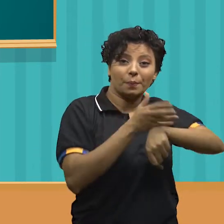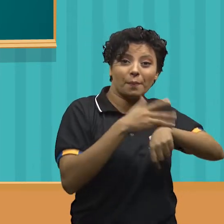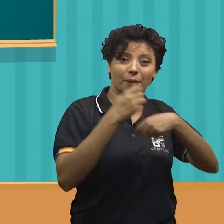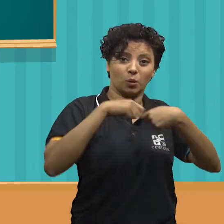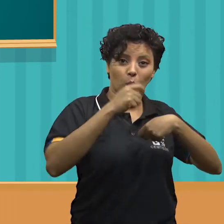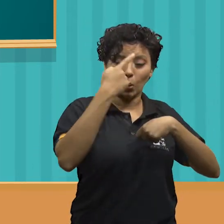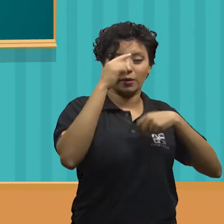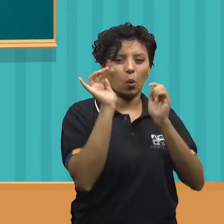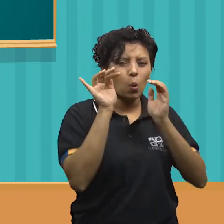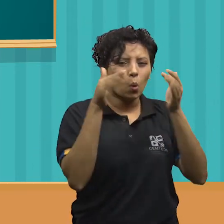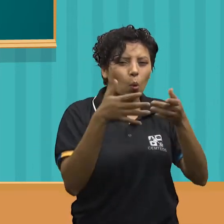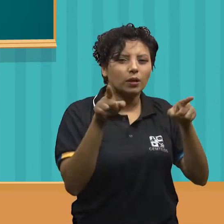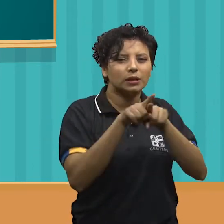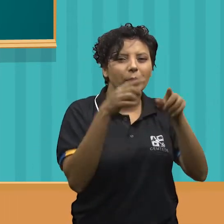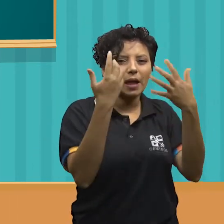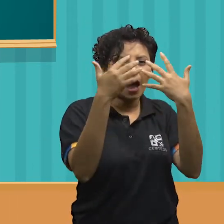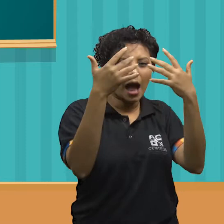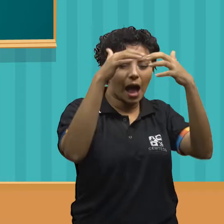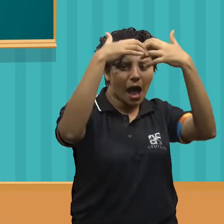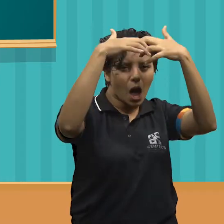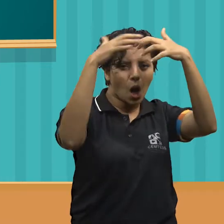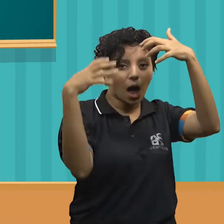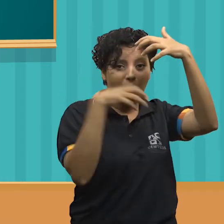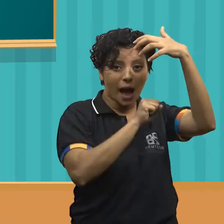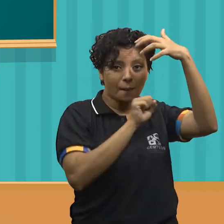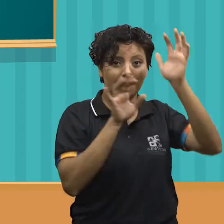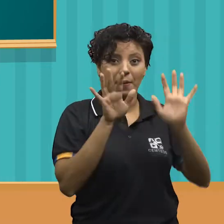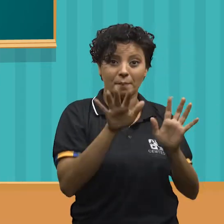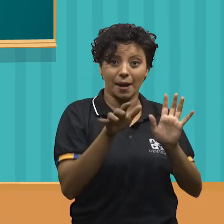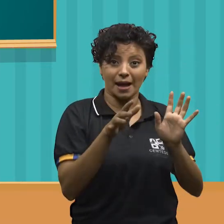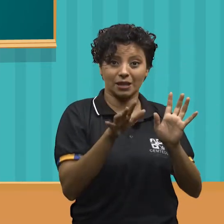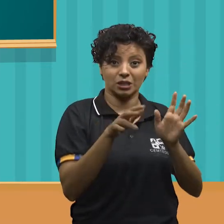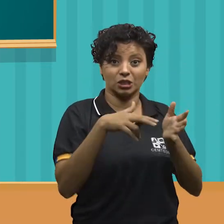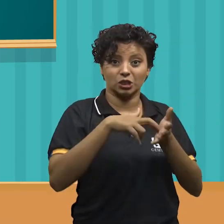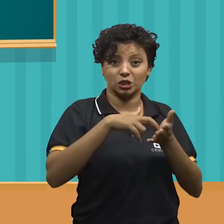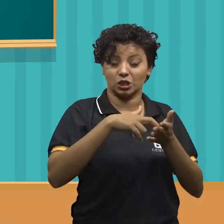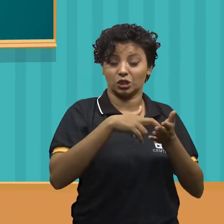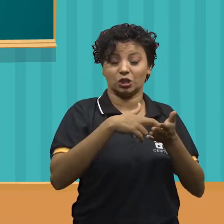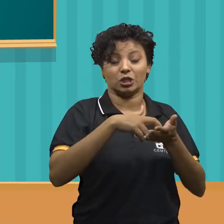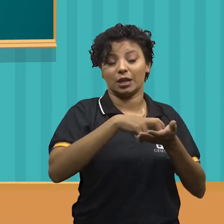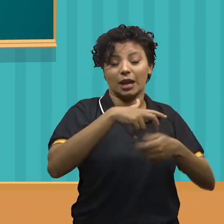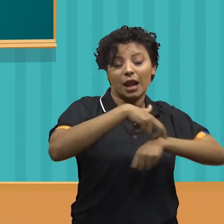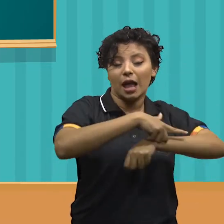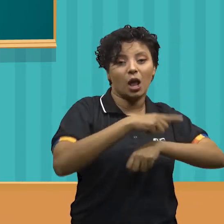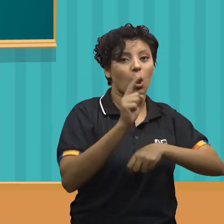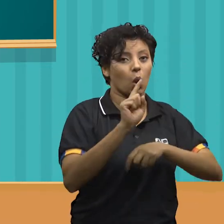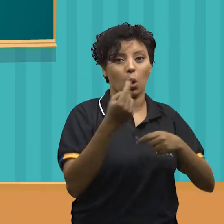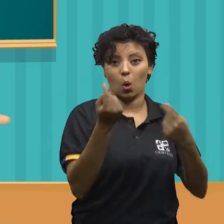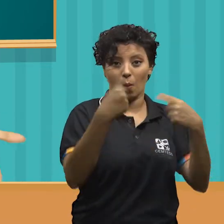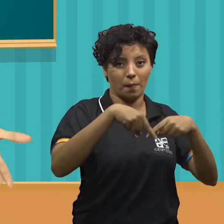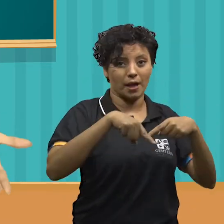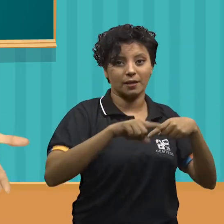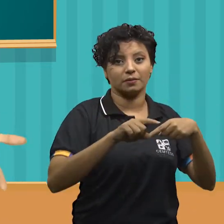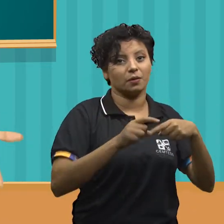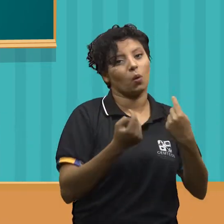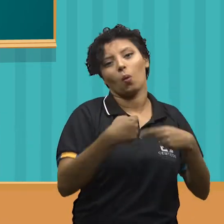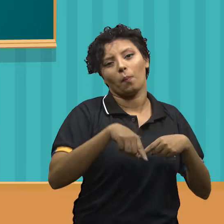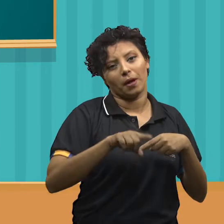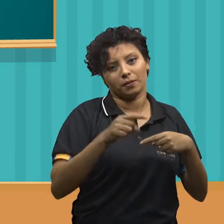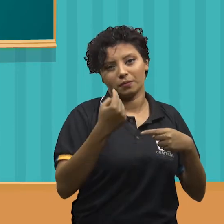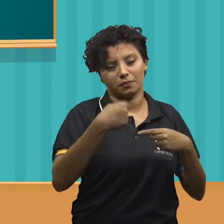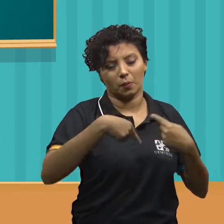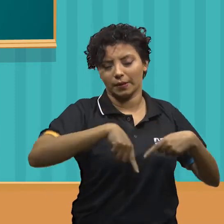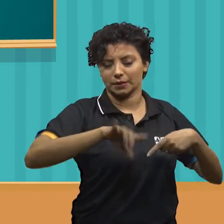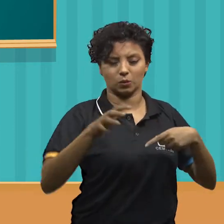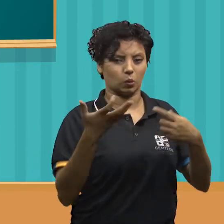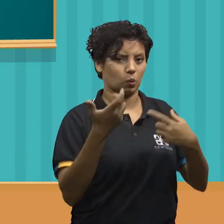prática requer concentração e raciocínio. Já as ginásticas não competitivas têm como objetivo não as competições, como